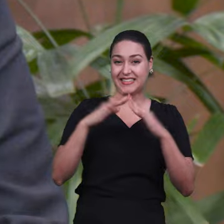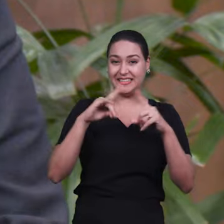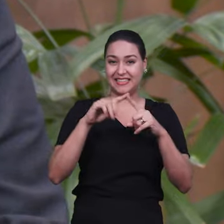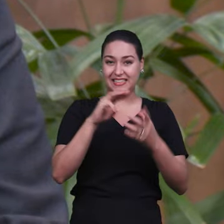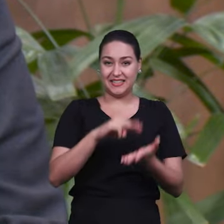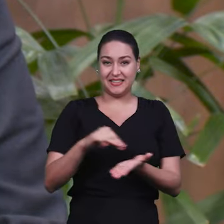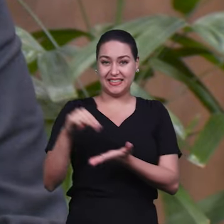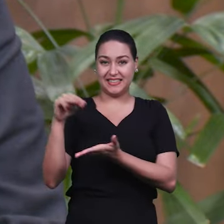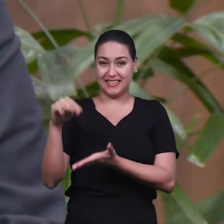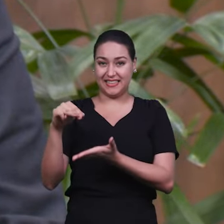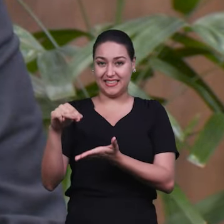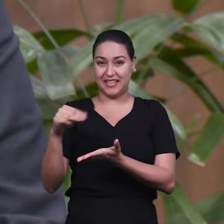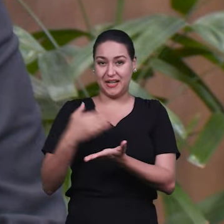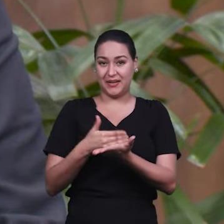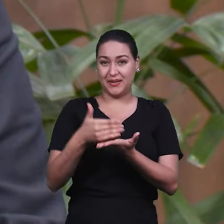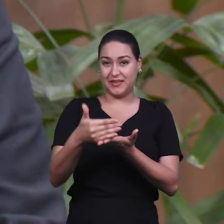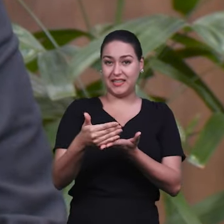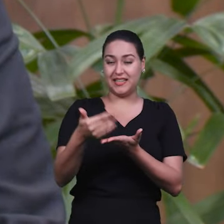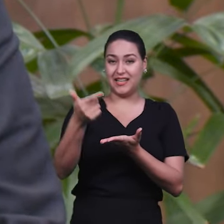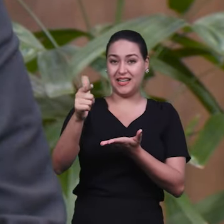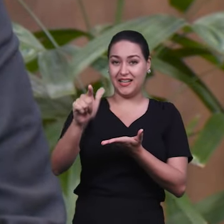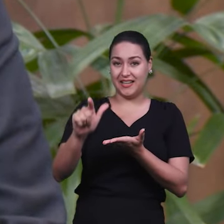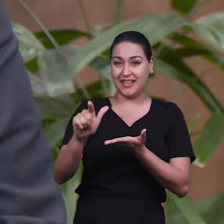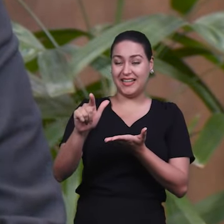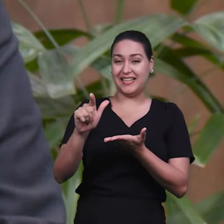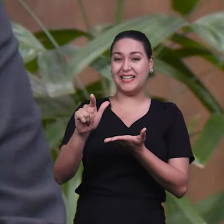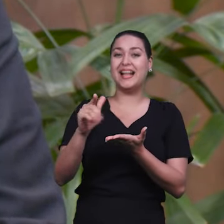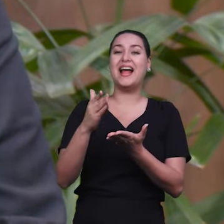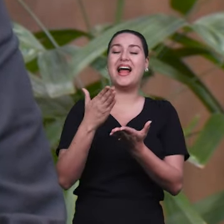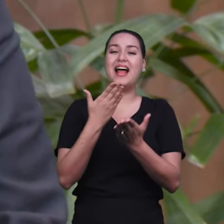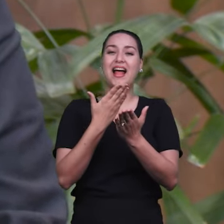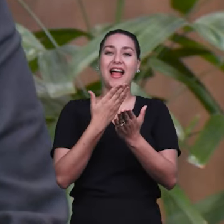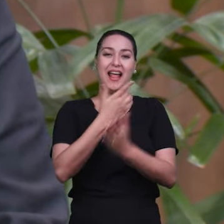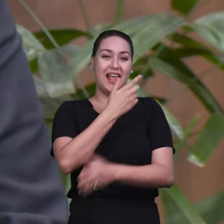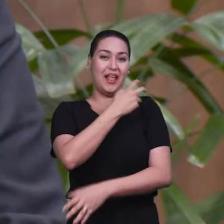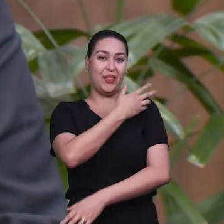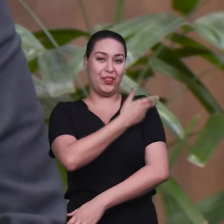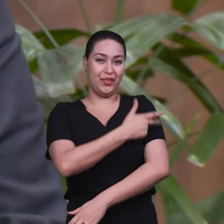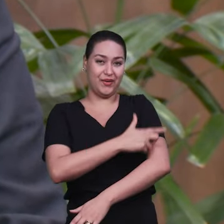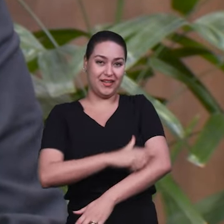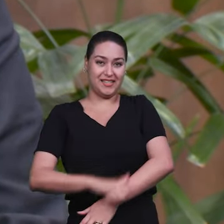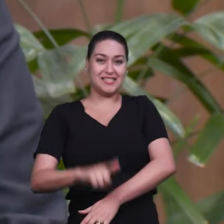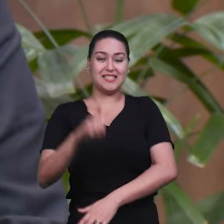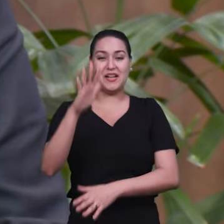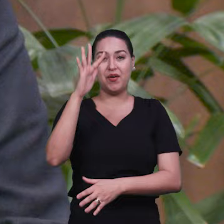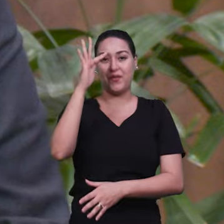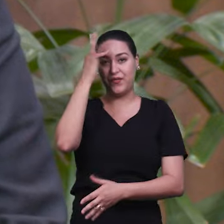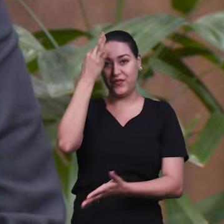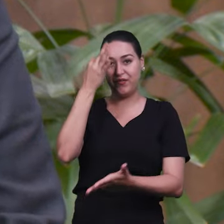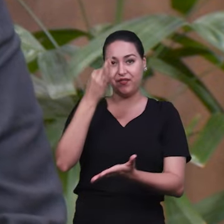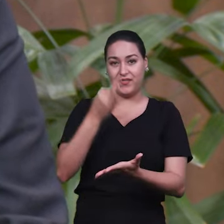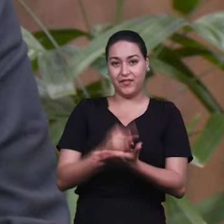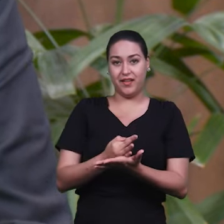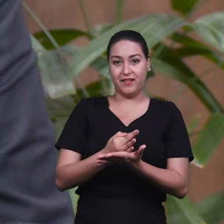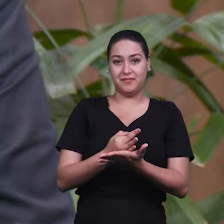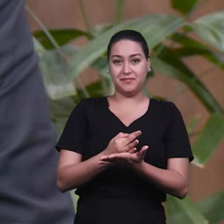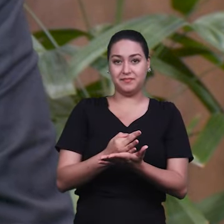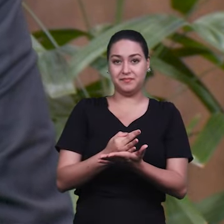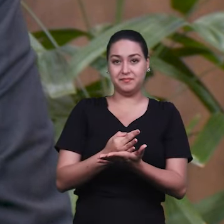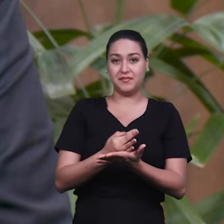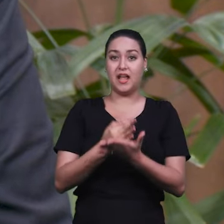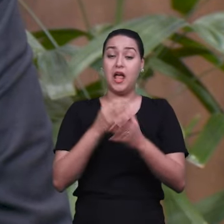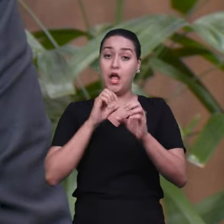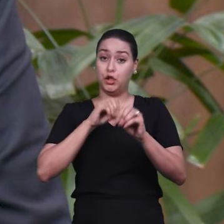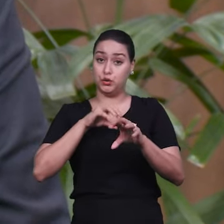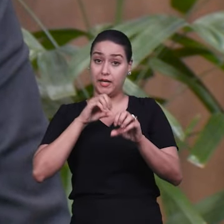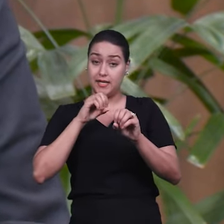programa, estamos iniciando mais um Educação e Fé, um programa que aborda temas sobre educação em